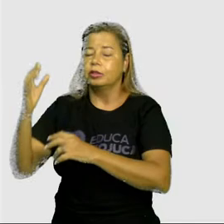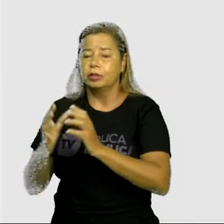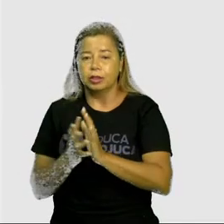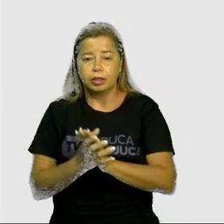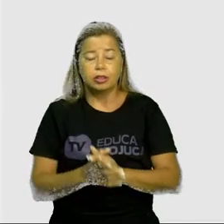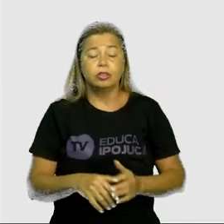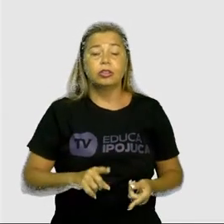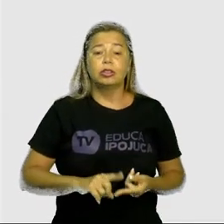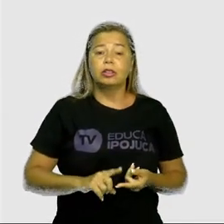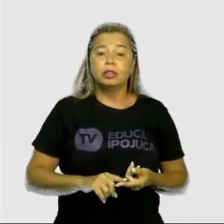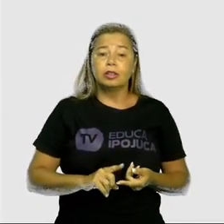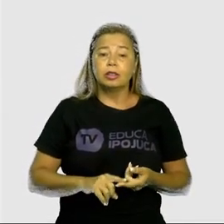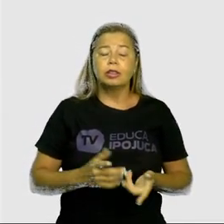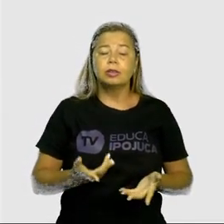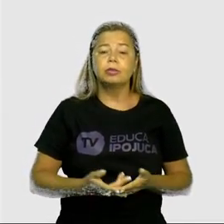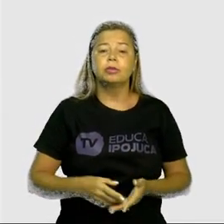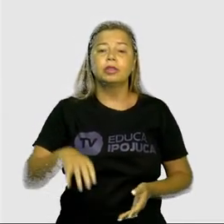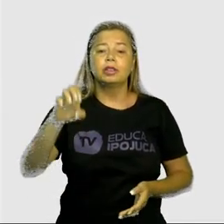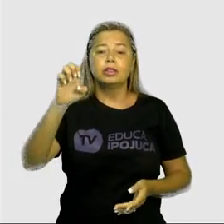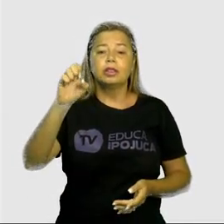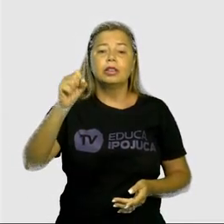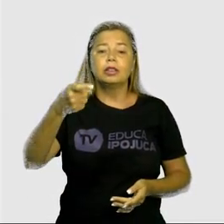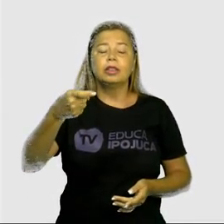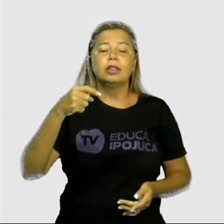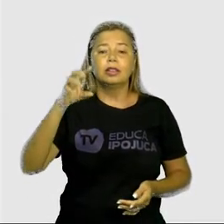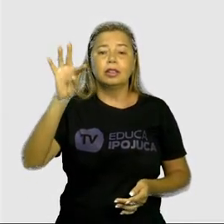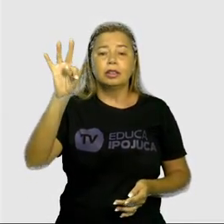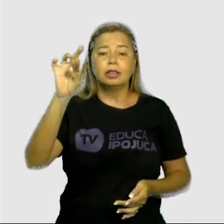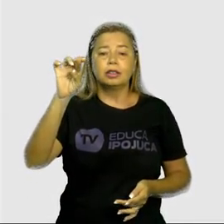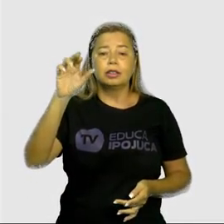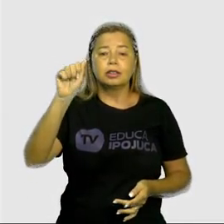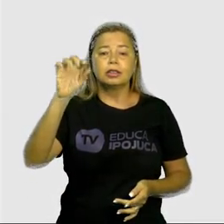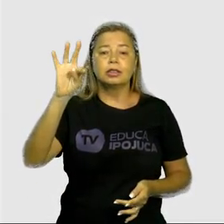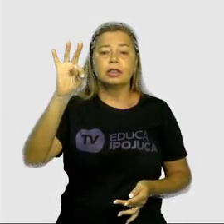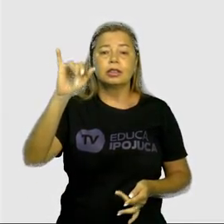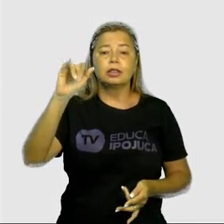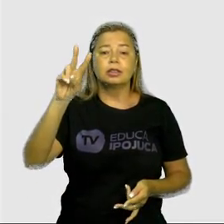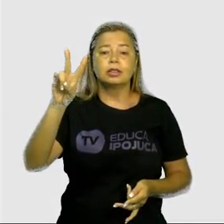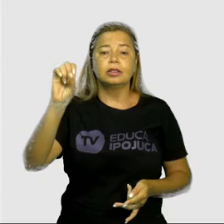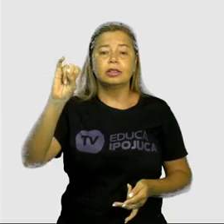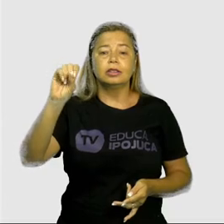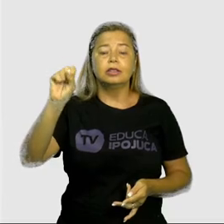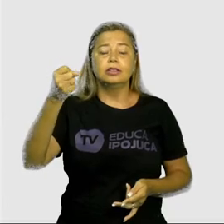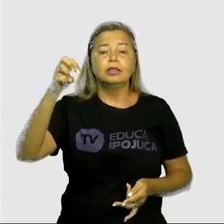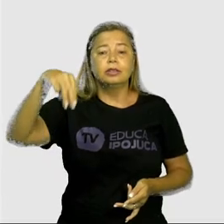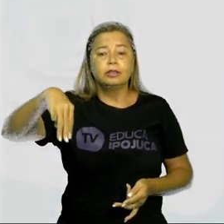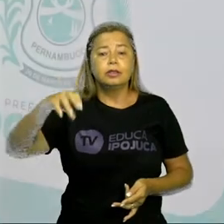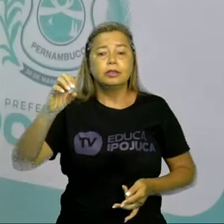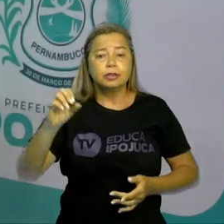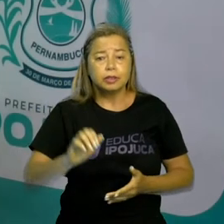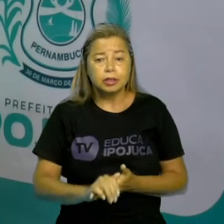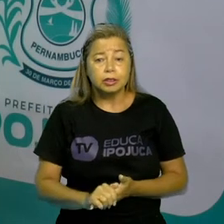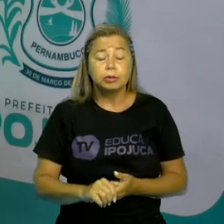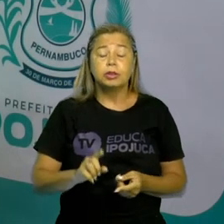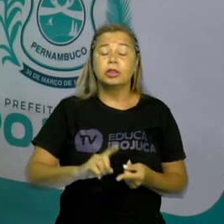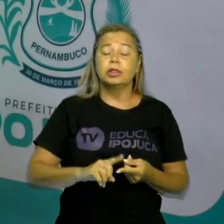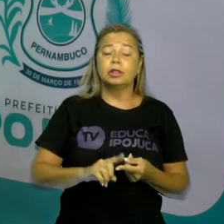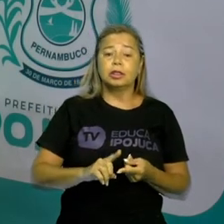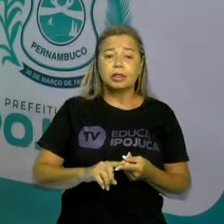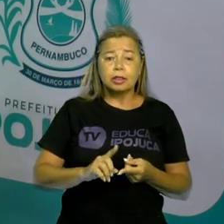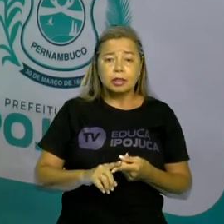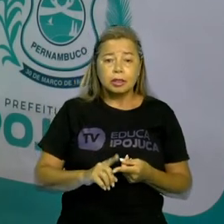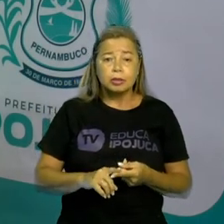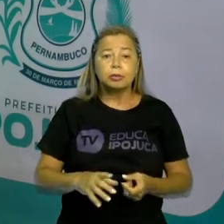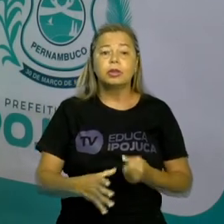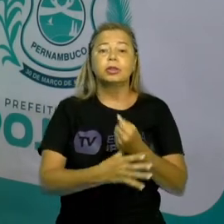extrativistas e áreas de relevante interesse ecológico. A gente tem aqui esses tipos de unidade